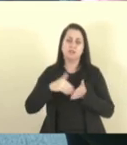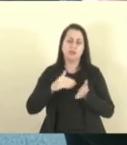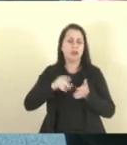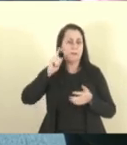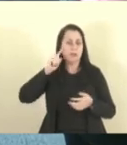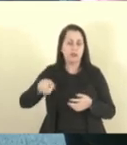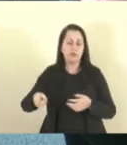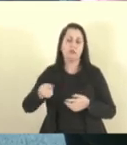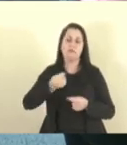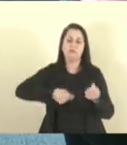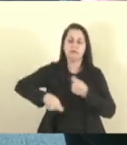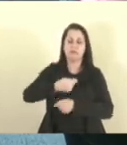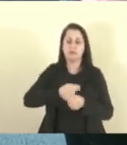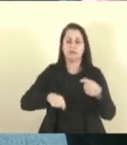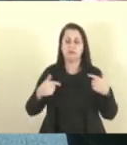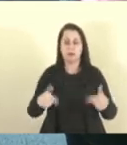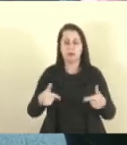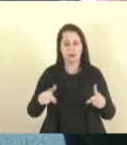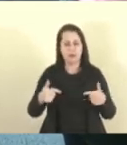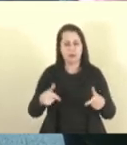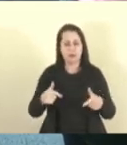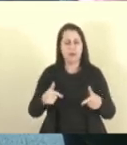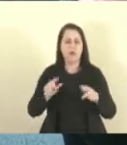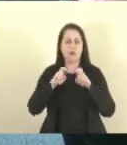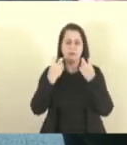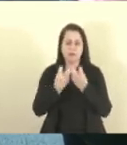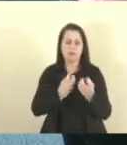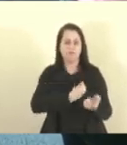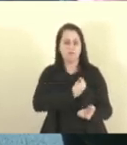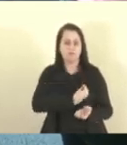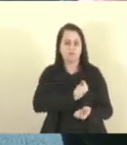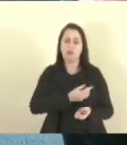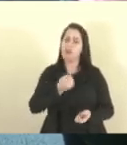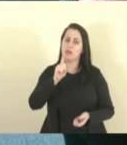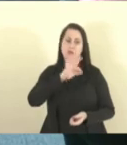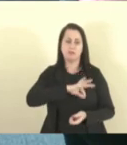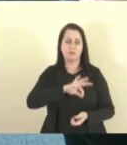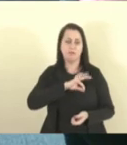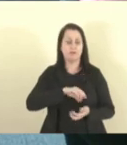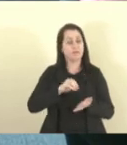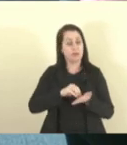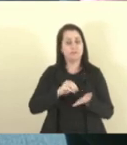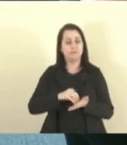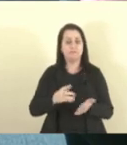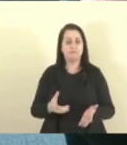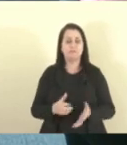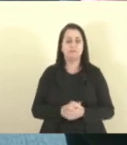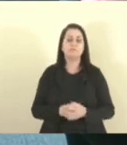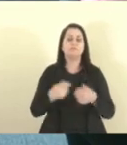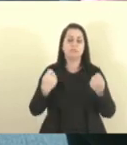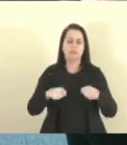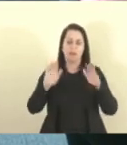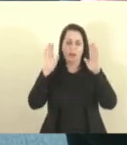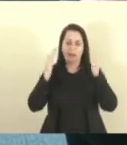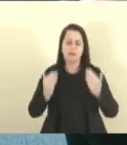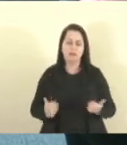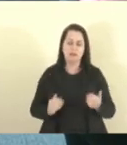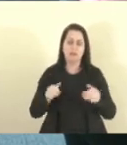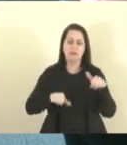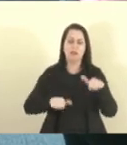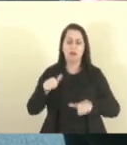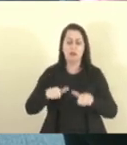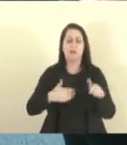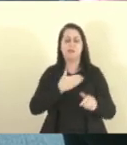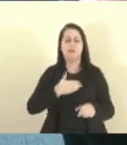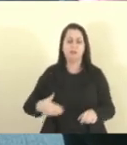publicados no diário para participar das comissões de licitação não receberam as gratificações. Então, que seja analisado administrativamente pelo